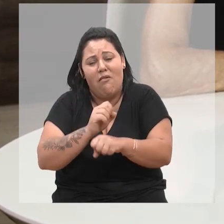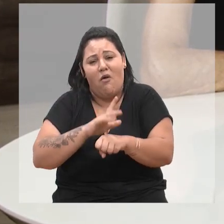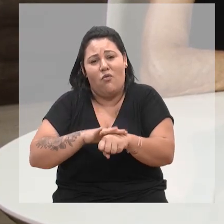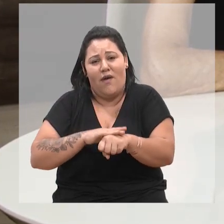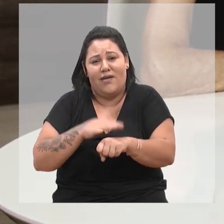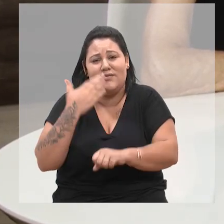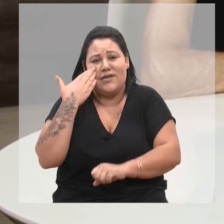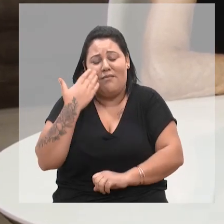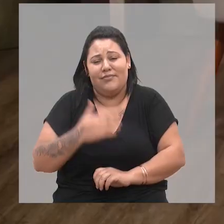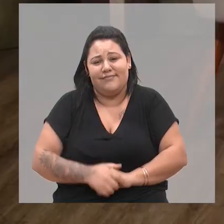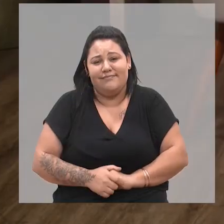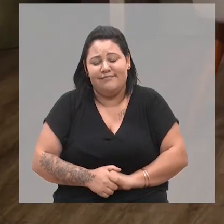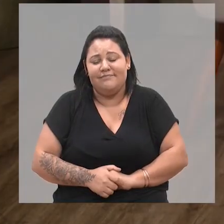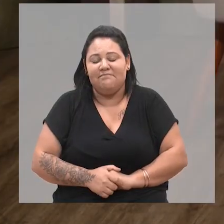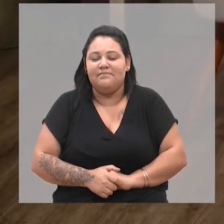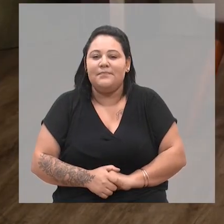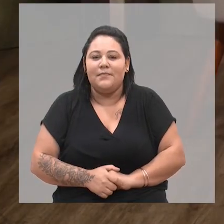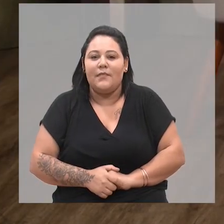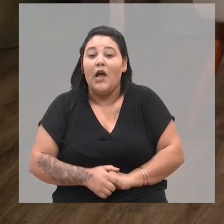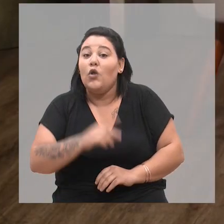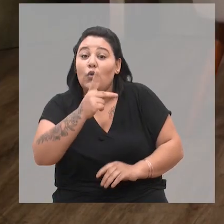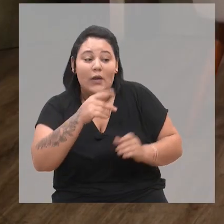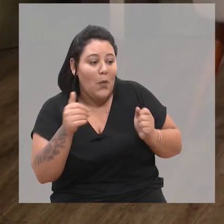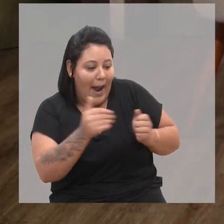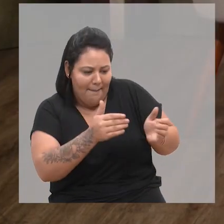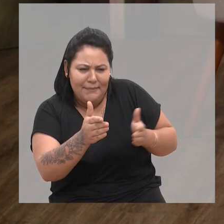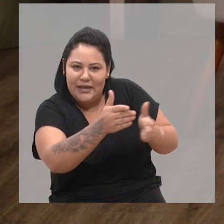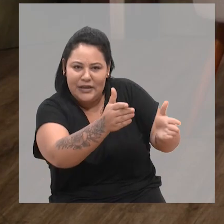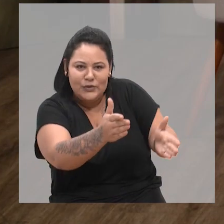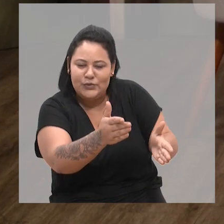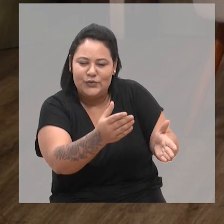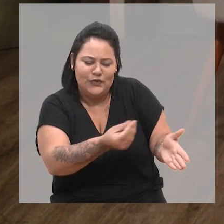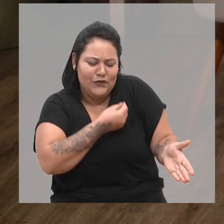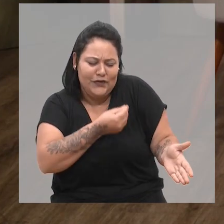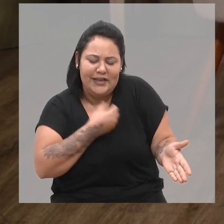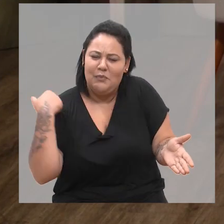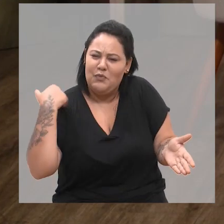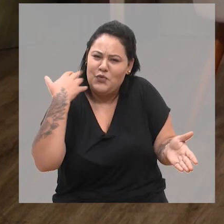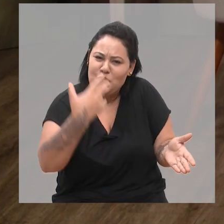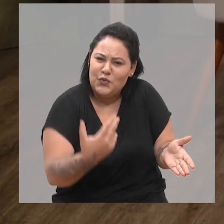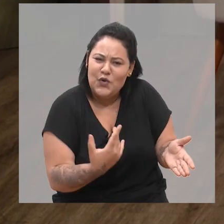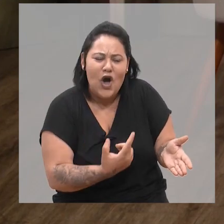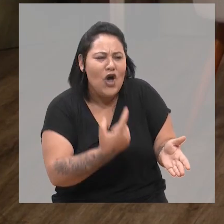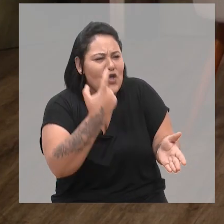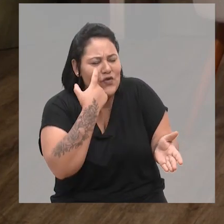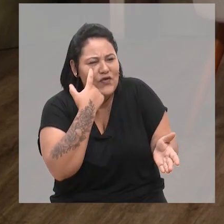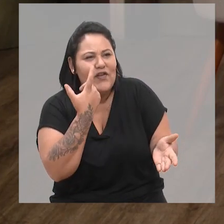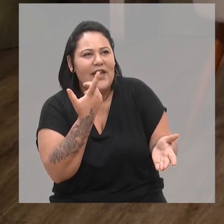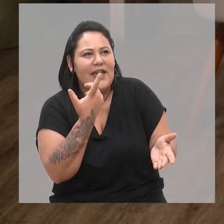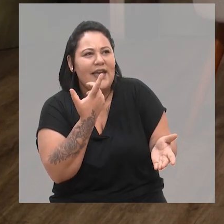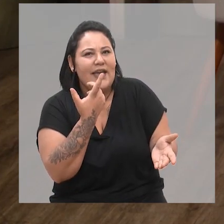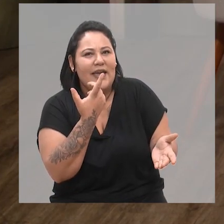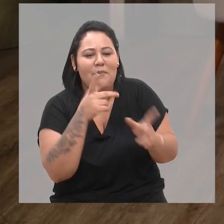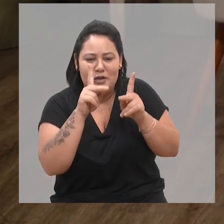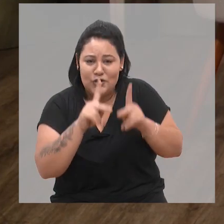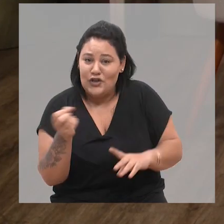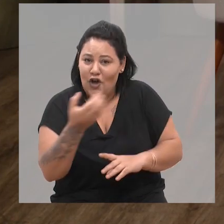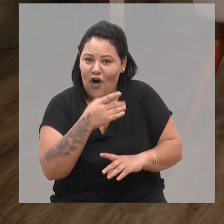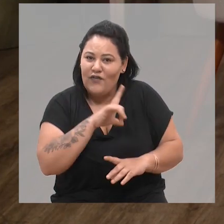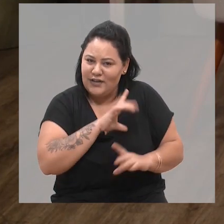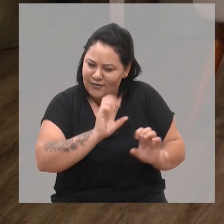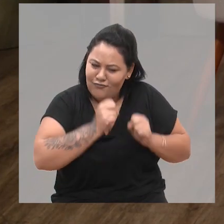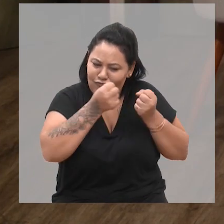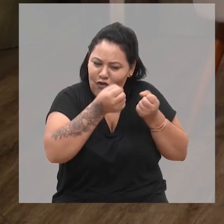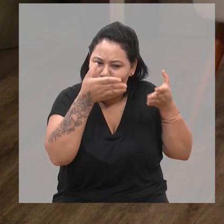acontecesse. Nessa trajetória toda, a senhora vê, digamos assim, uma nova geração que também se dedique a esse